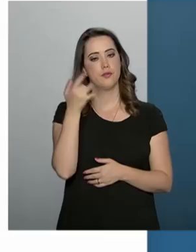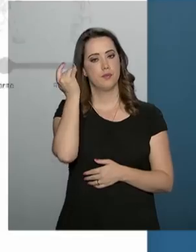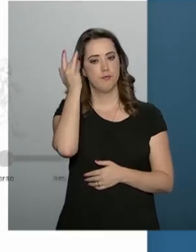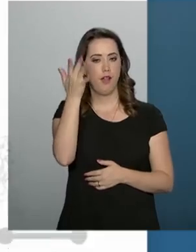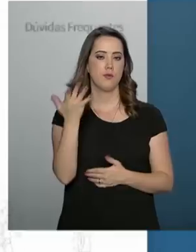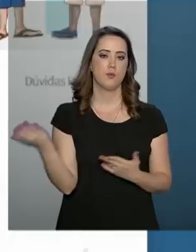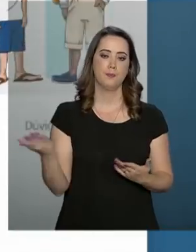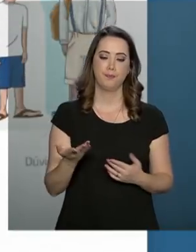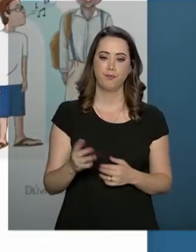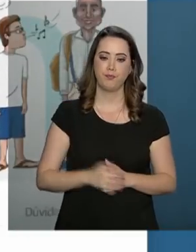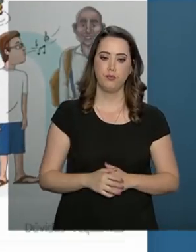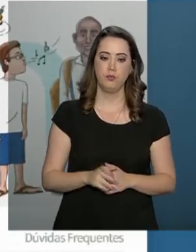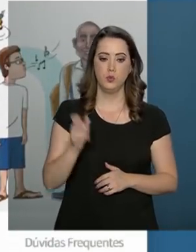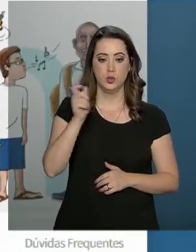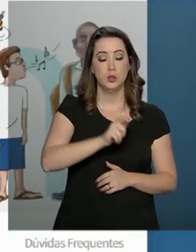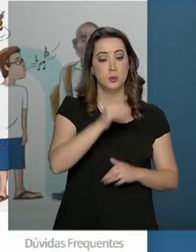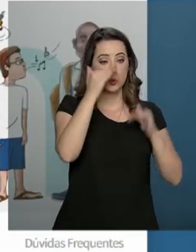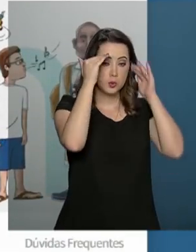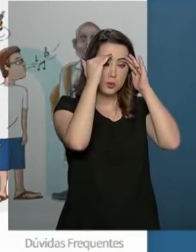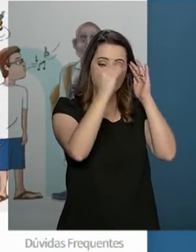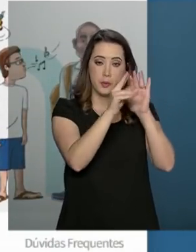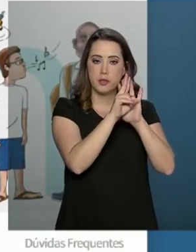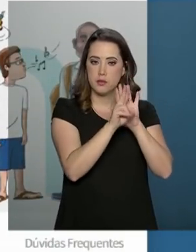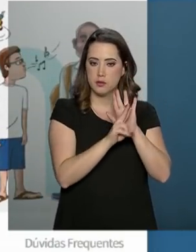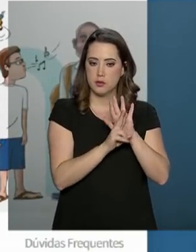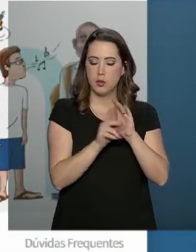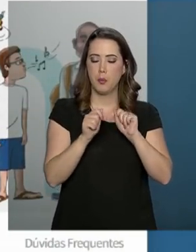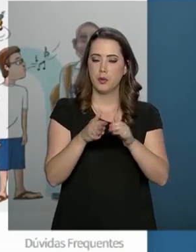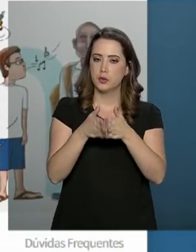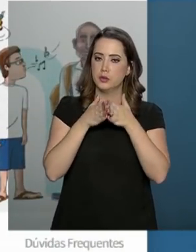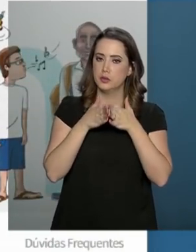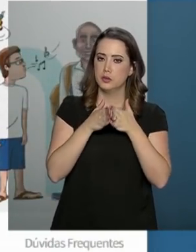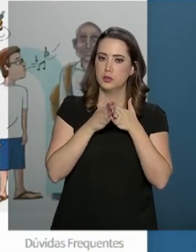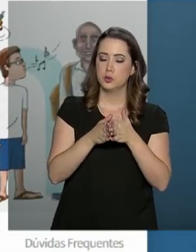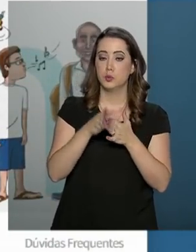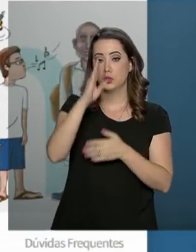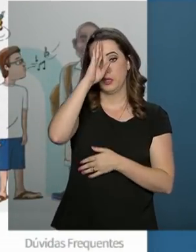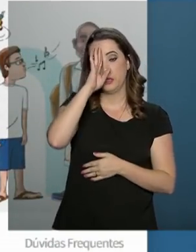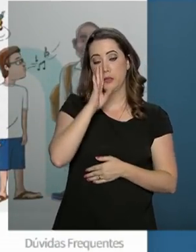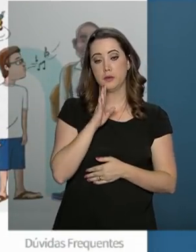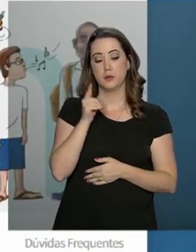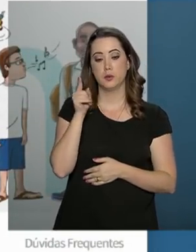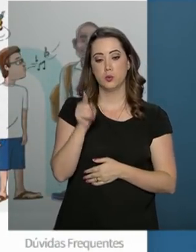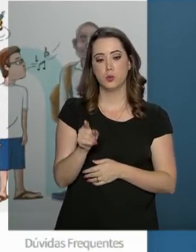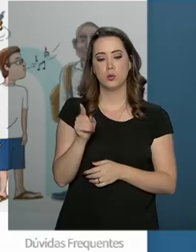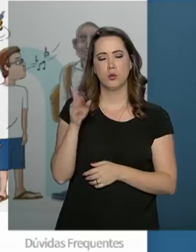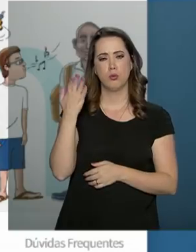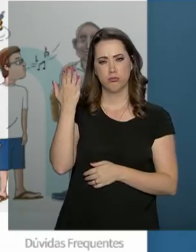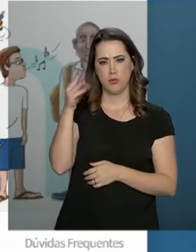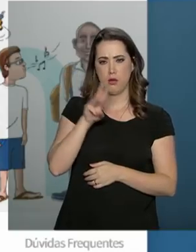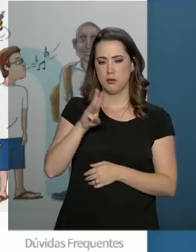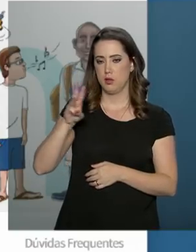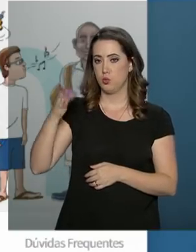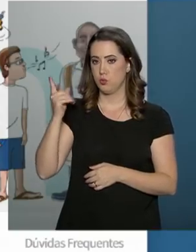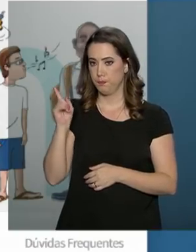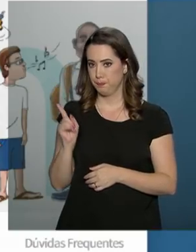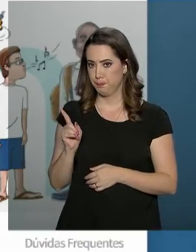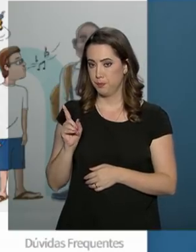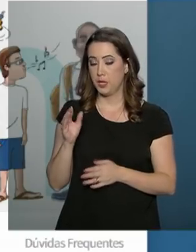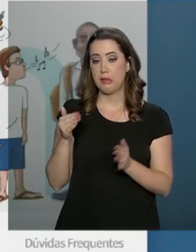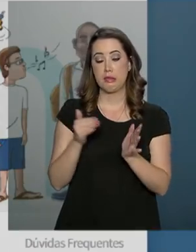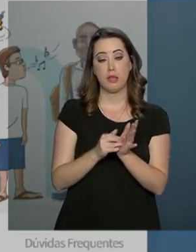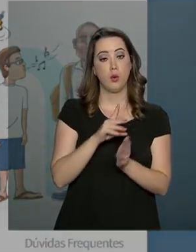Os estudantes que atendem aos critérios podem solicitar o não pagamento na página do participante na internet